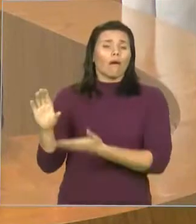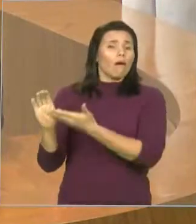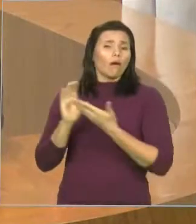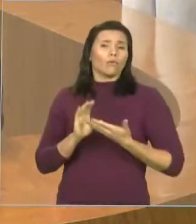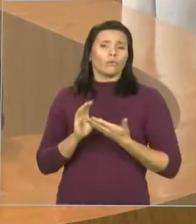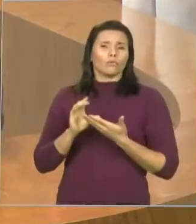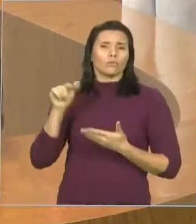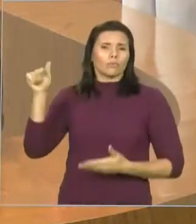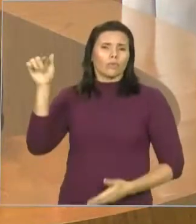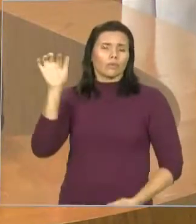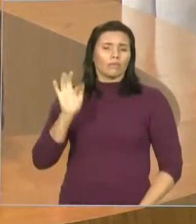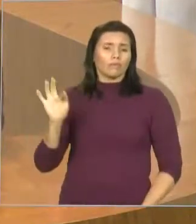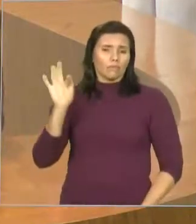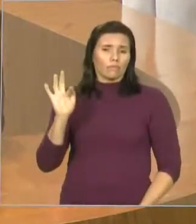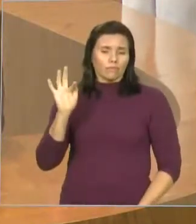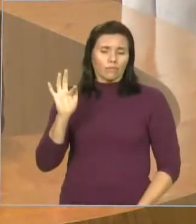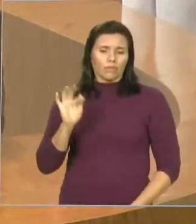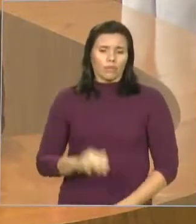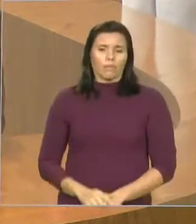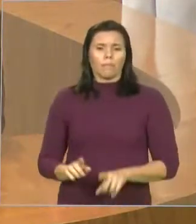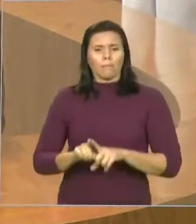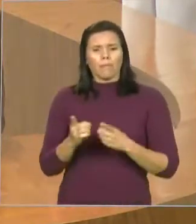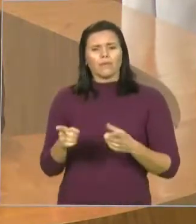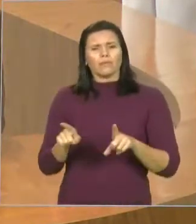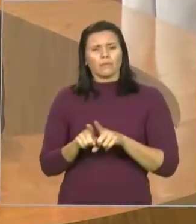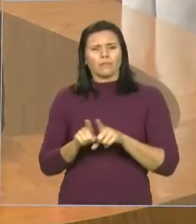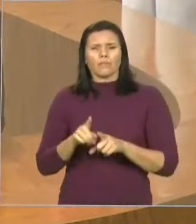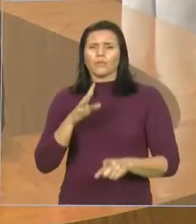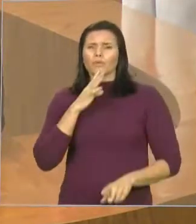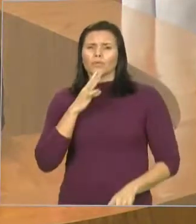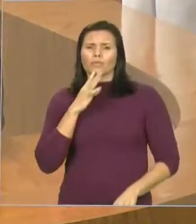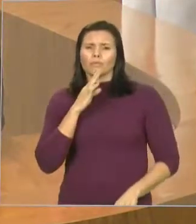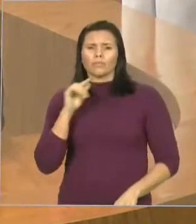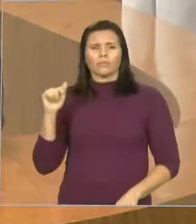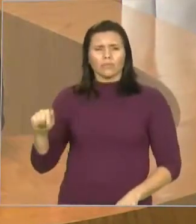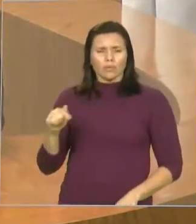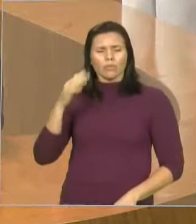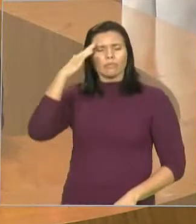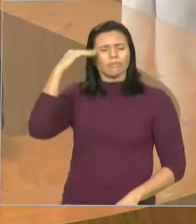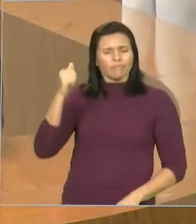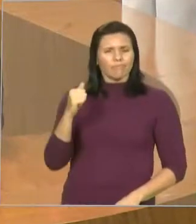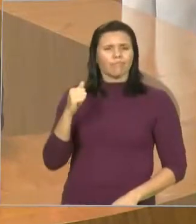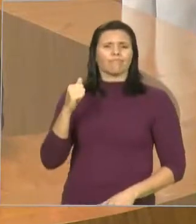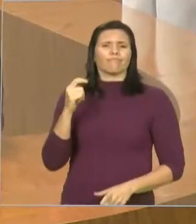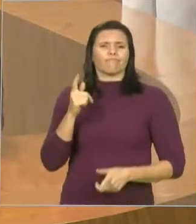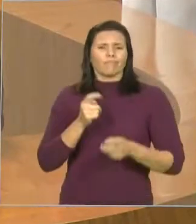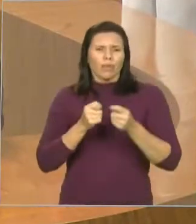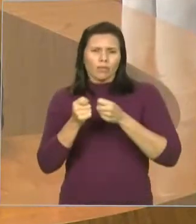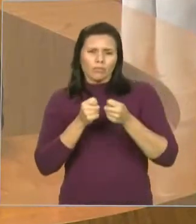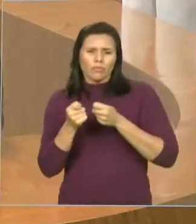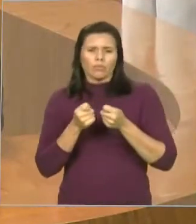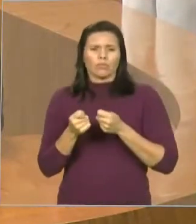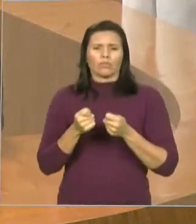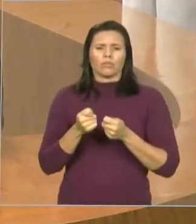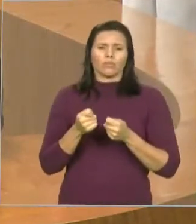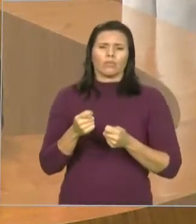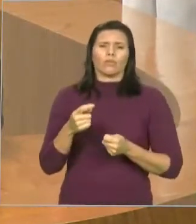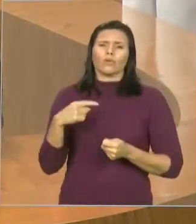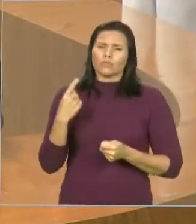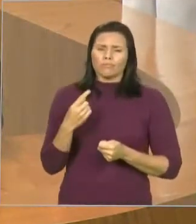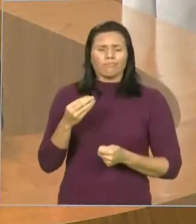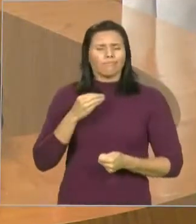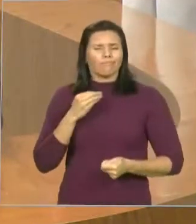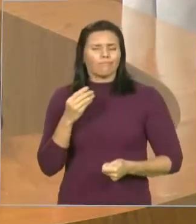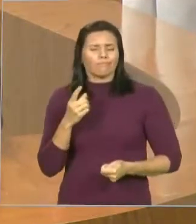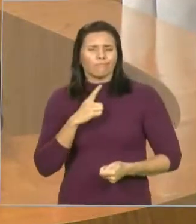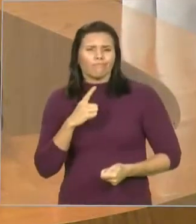conhecimento administrativo que nós adquirimos ao longo desse tempo que a ex-prefeita Adetinha foi